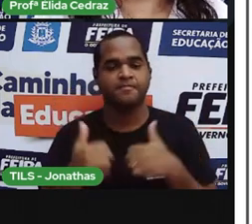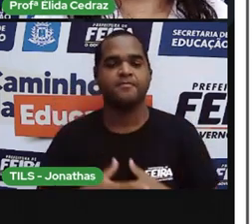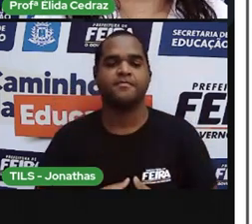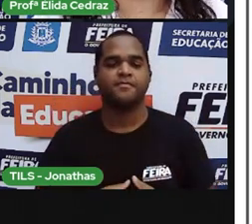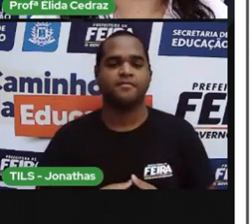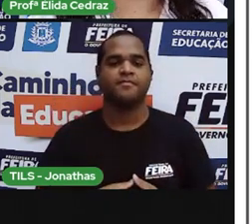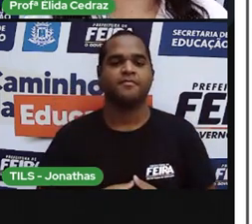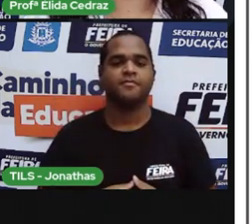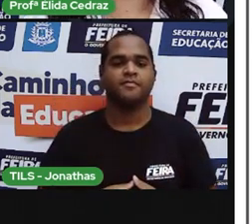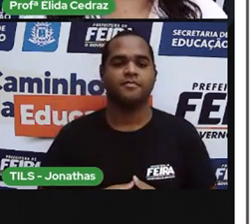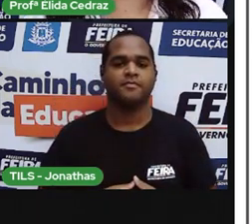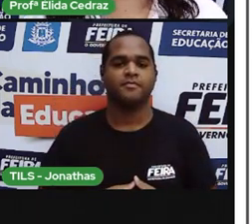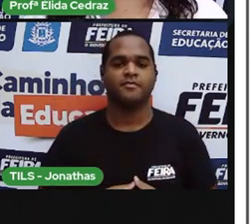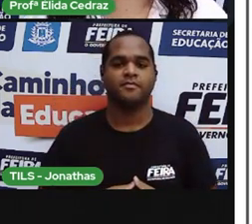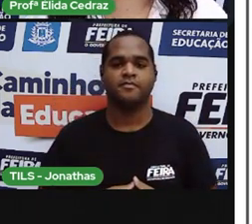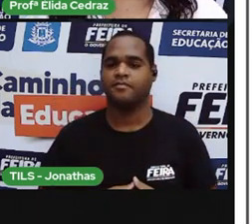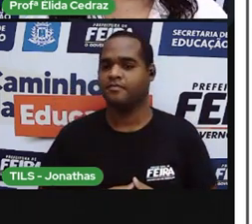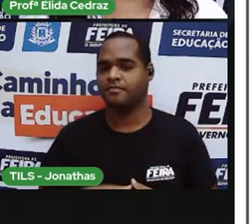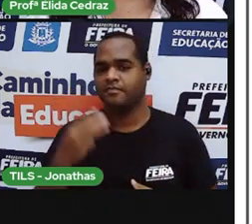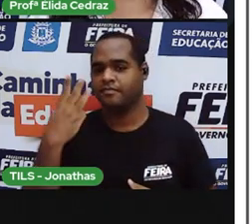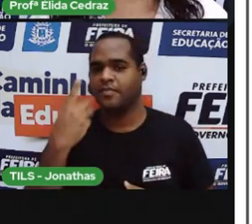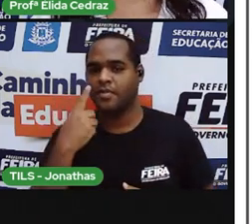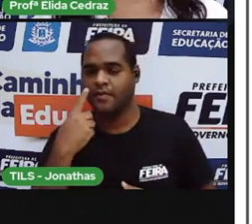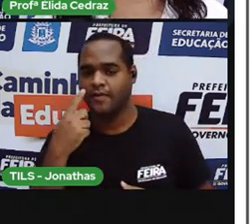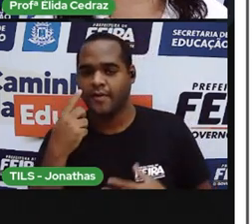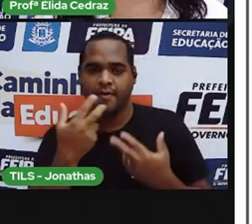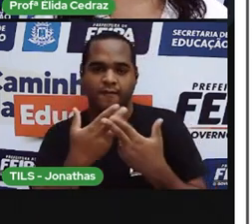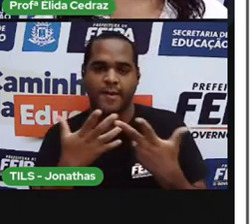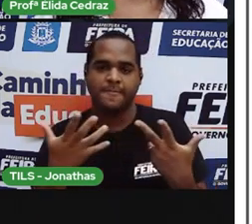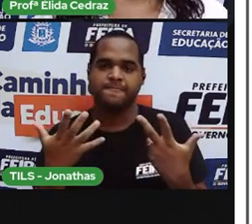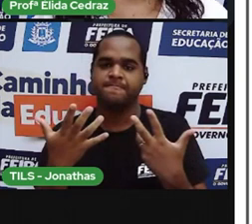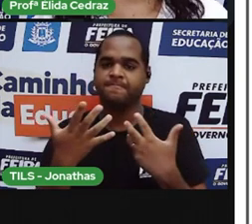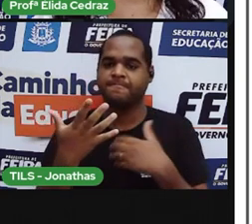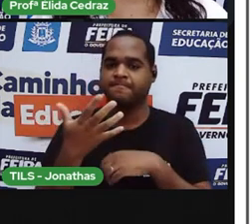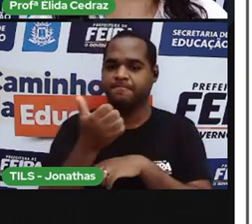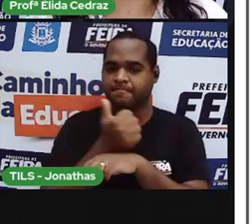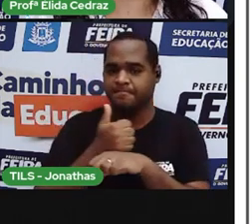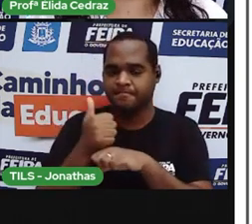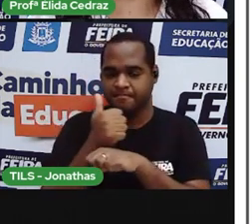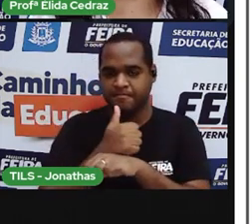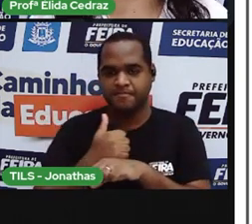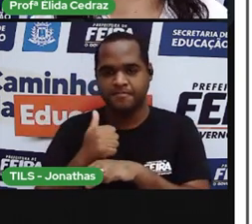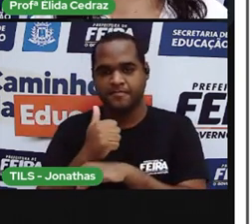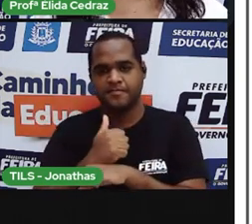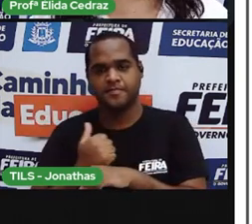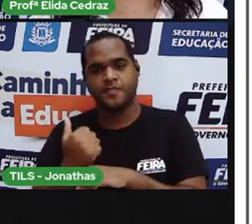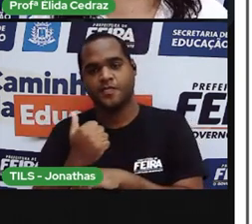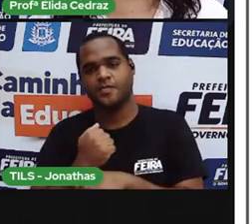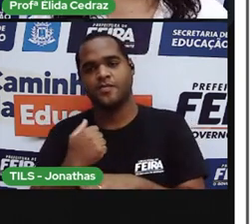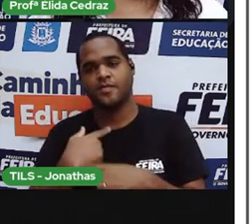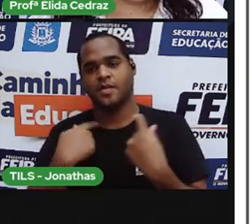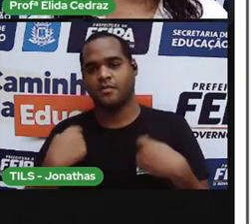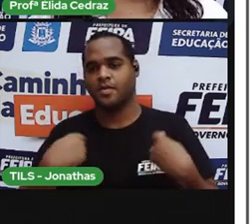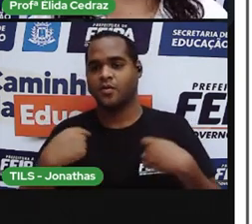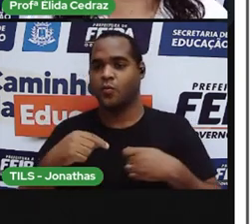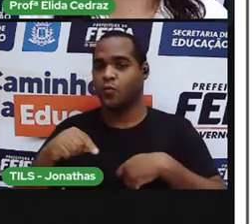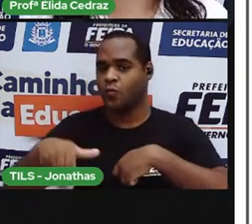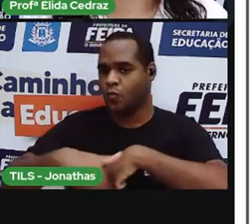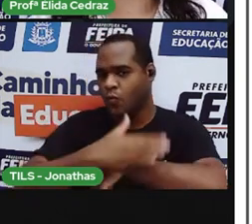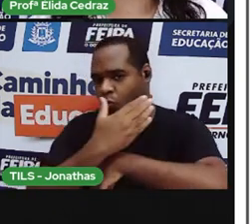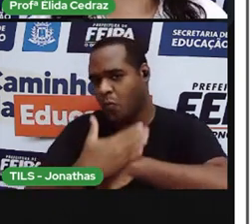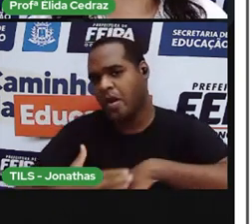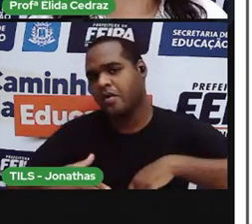Terceiro, complete as frases com as profissões. Eu limpo as ruas da cidade,